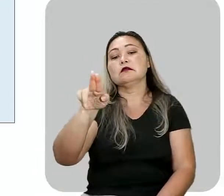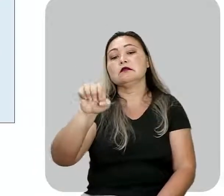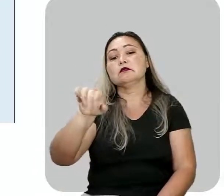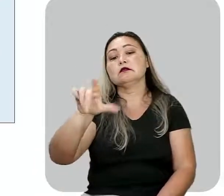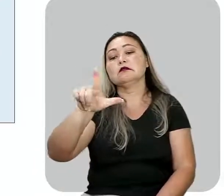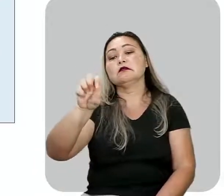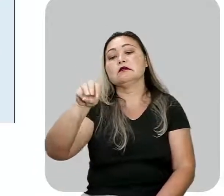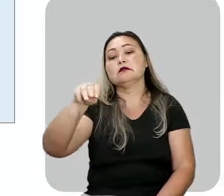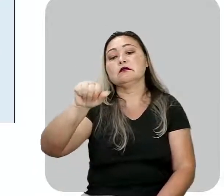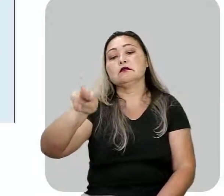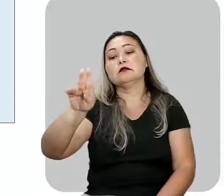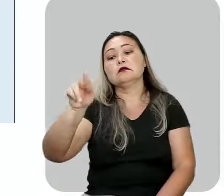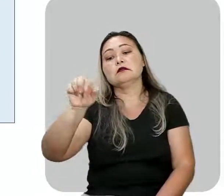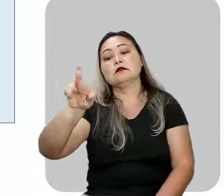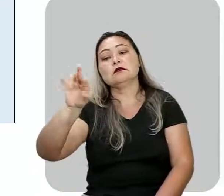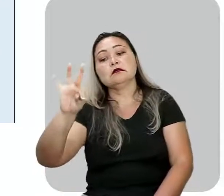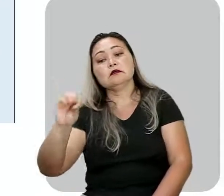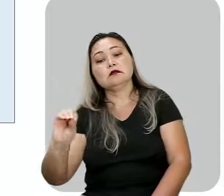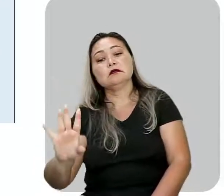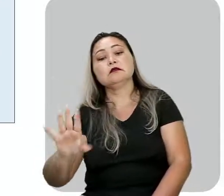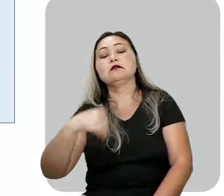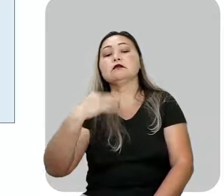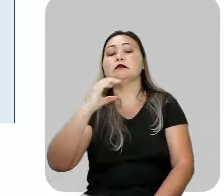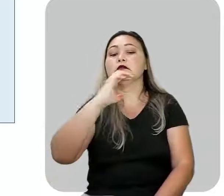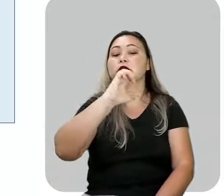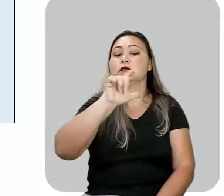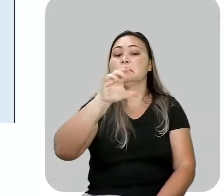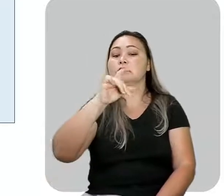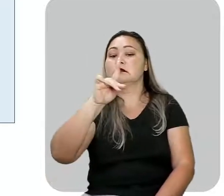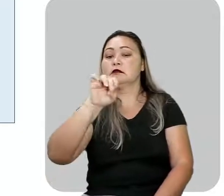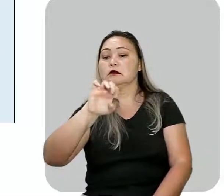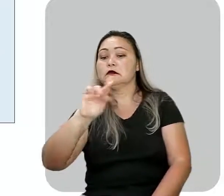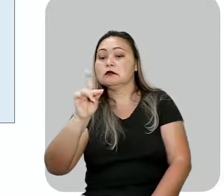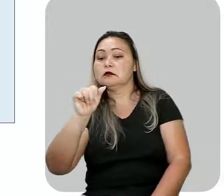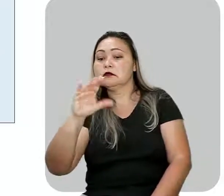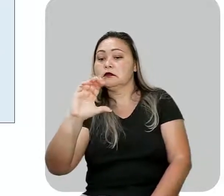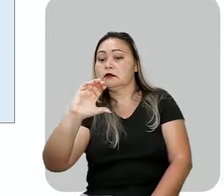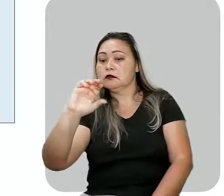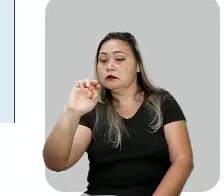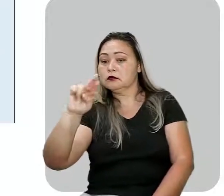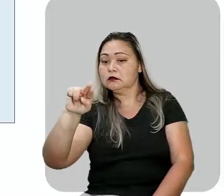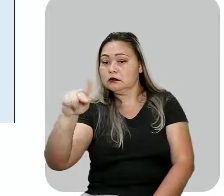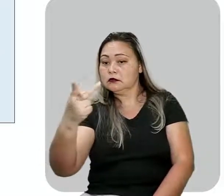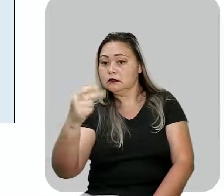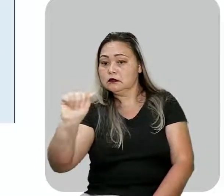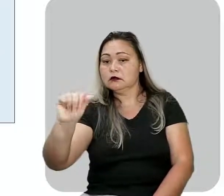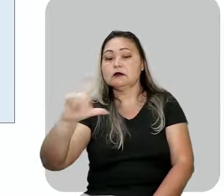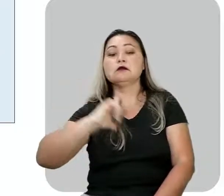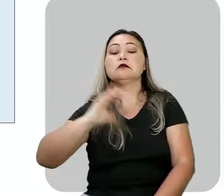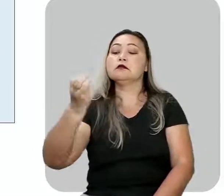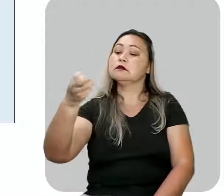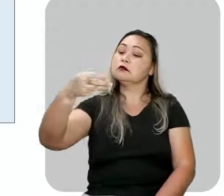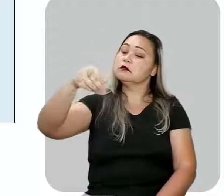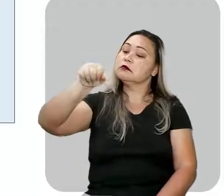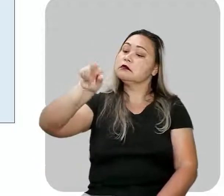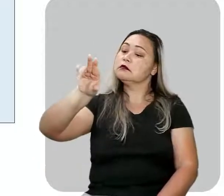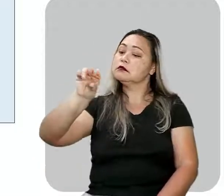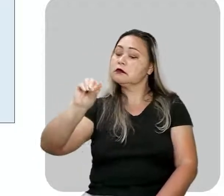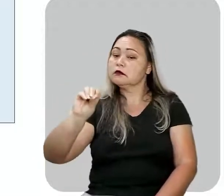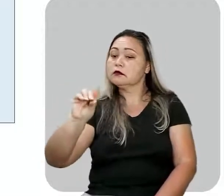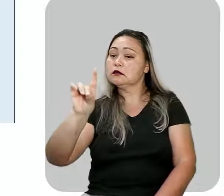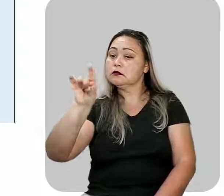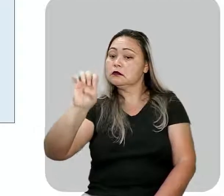perdão, Alfonso Henrique de Lima Barreto e Euclides da Cunha e Mário de Andrade. Beleza?